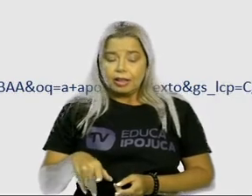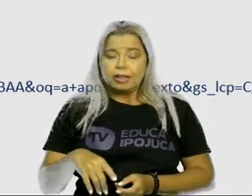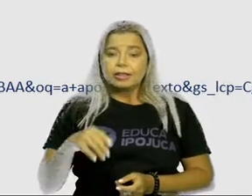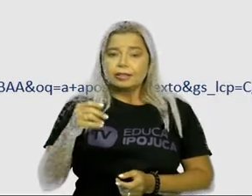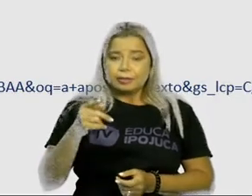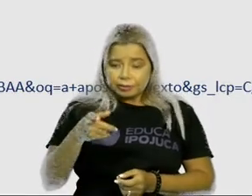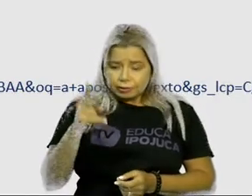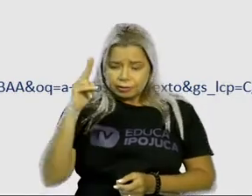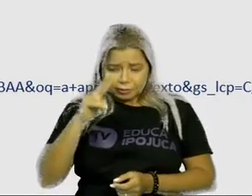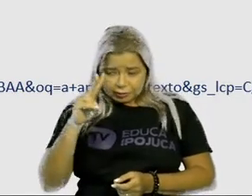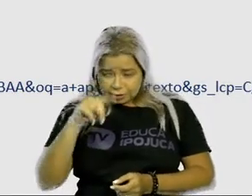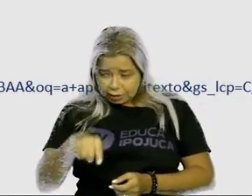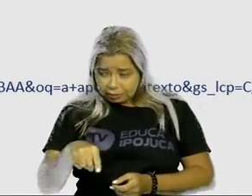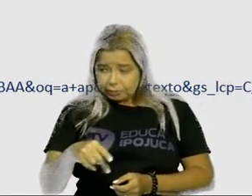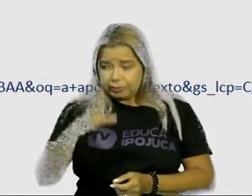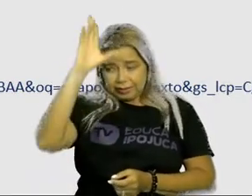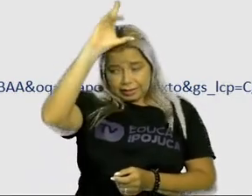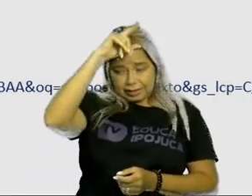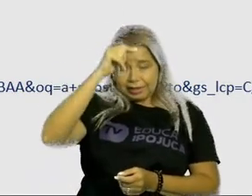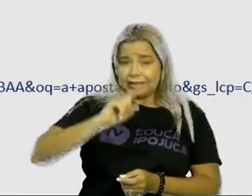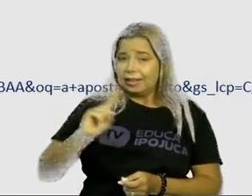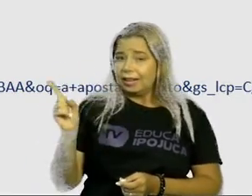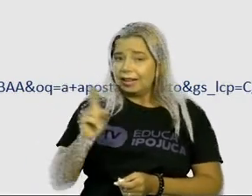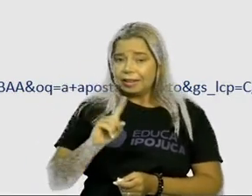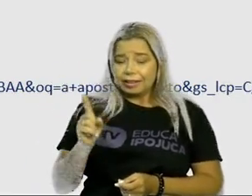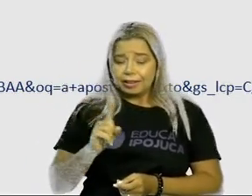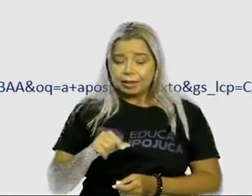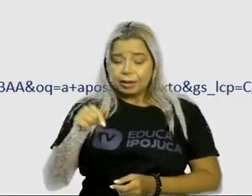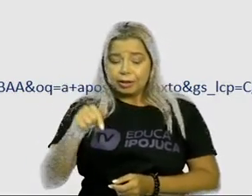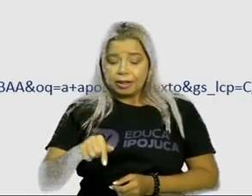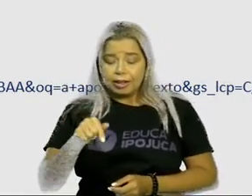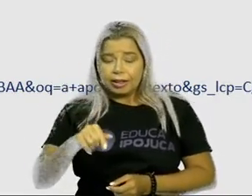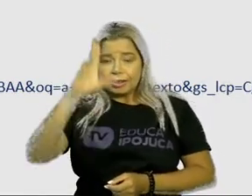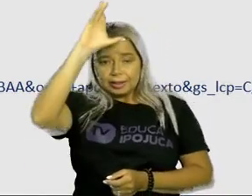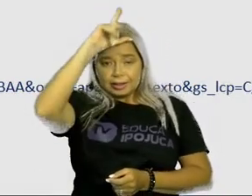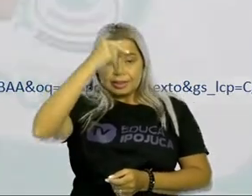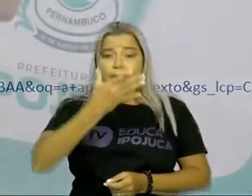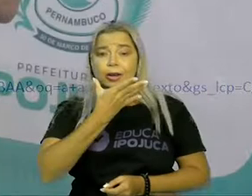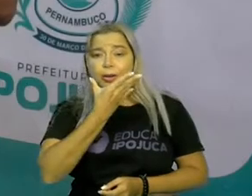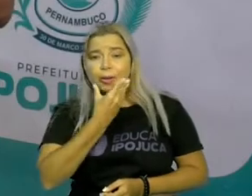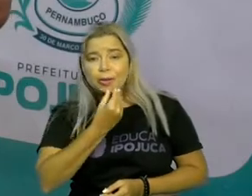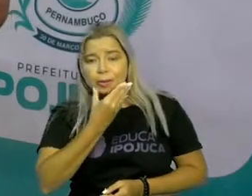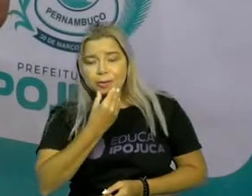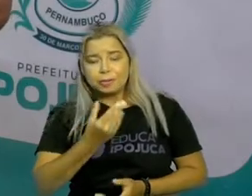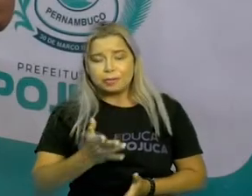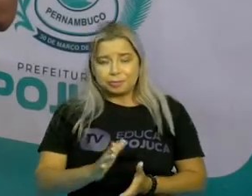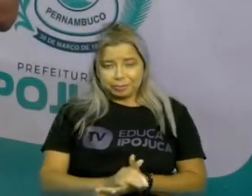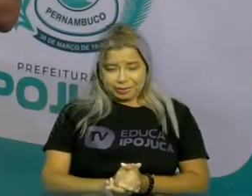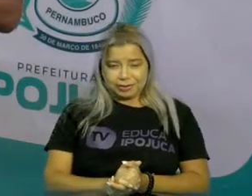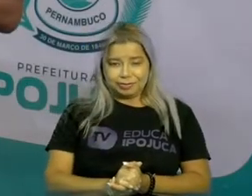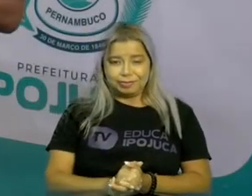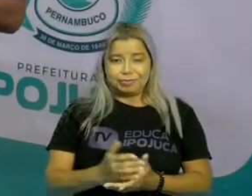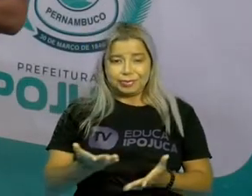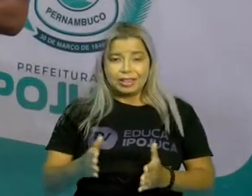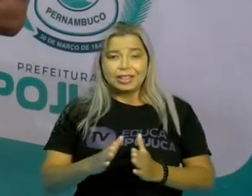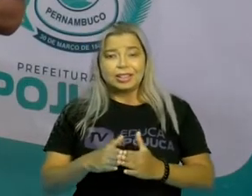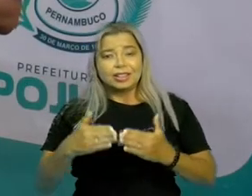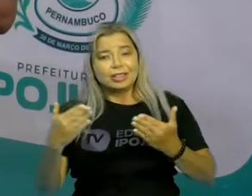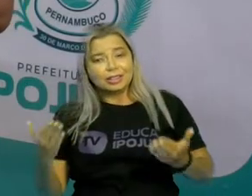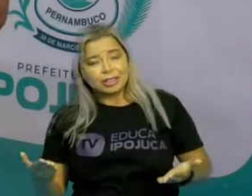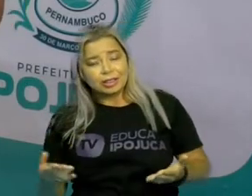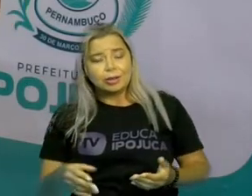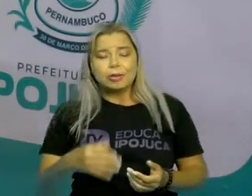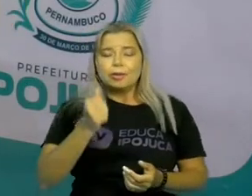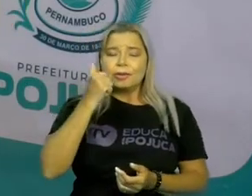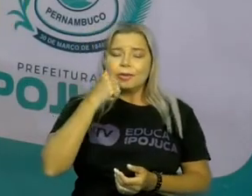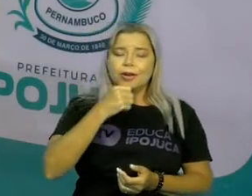riu e deixou a velhinha viajar de graça. A adaptação do conto popular